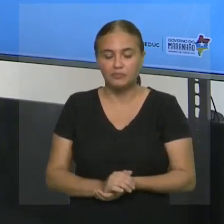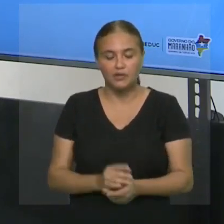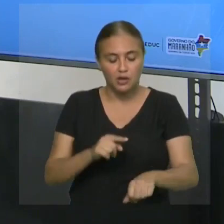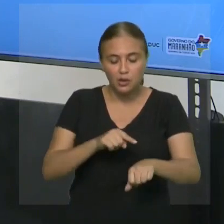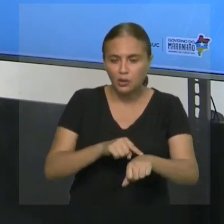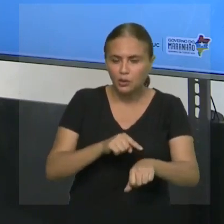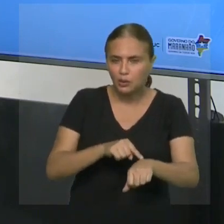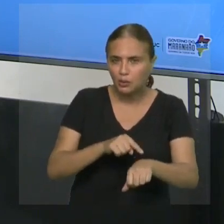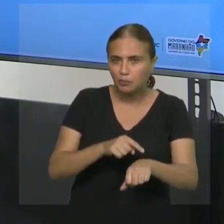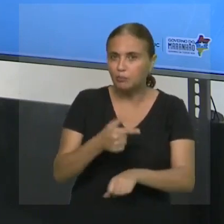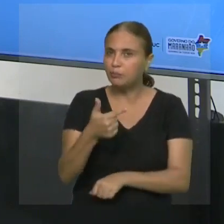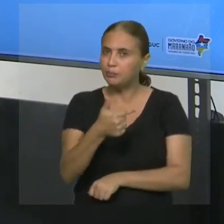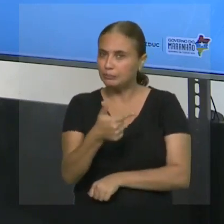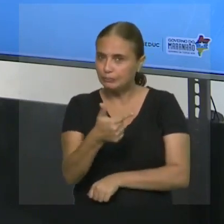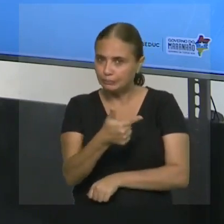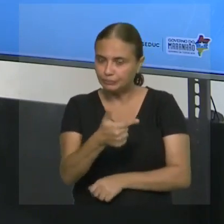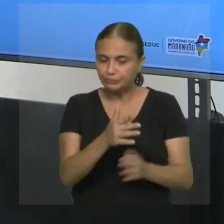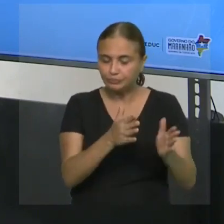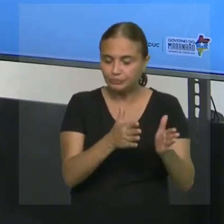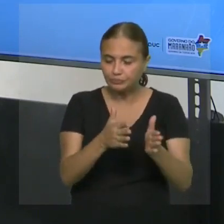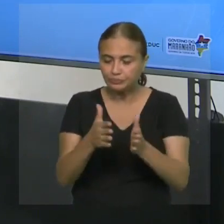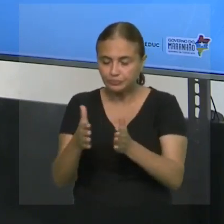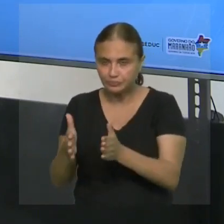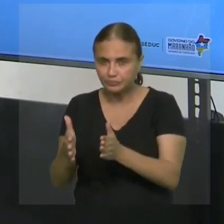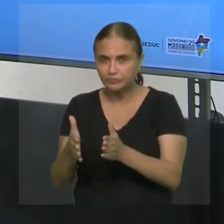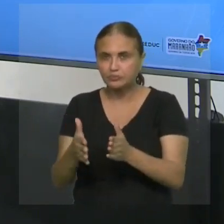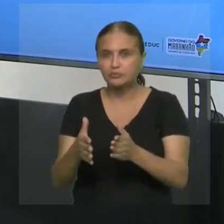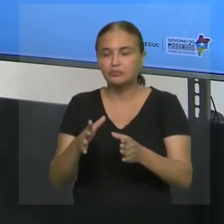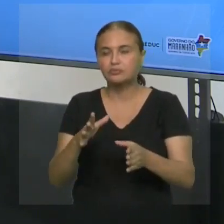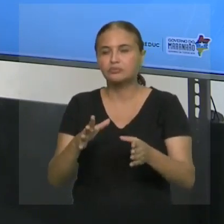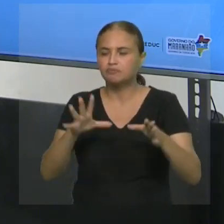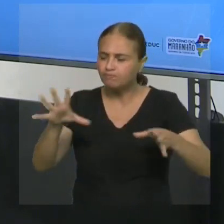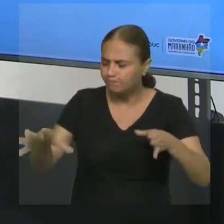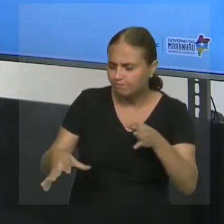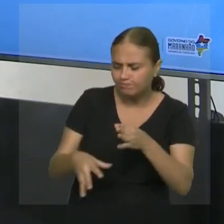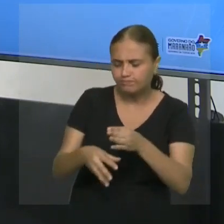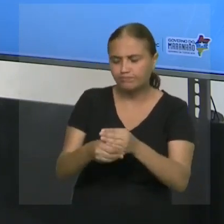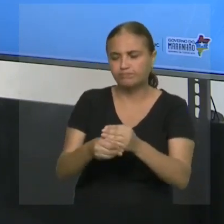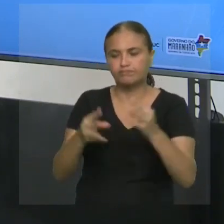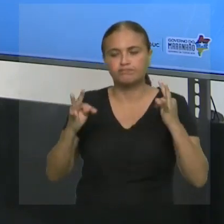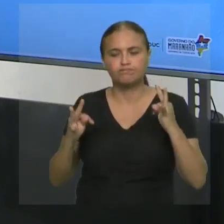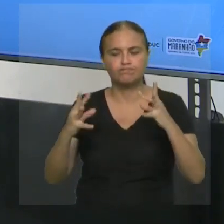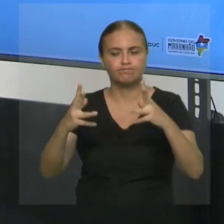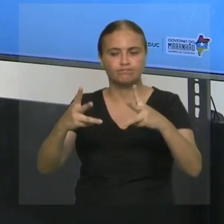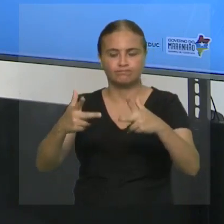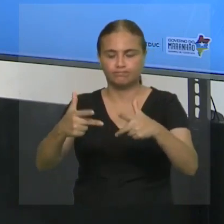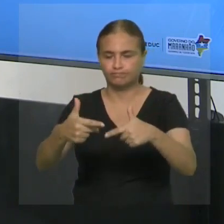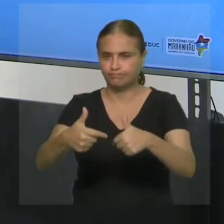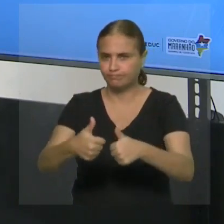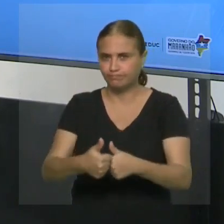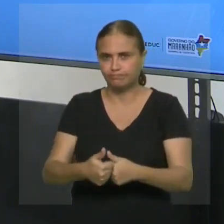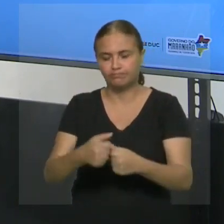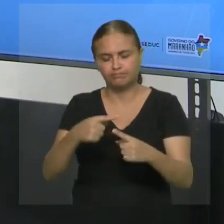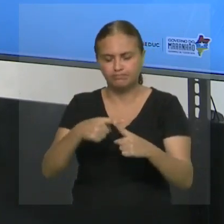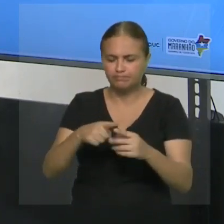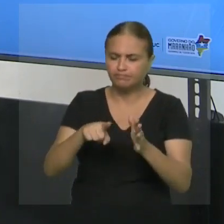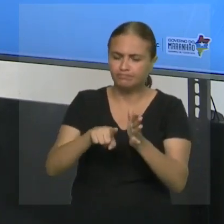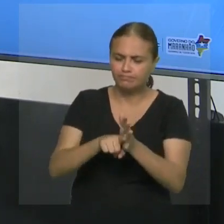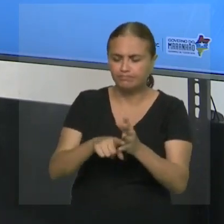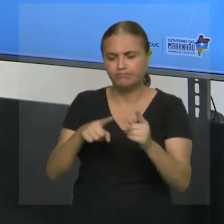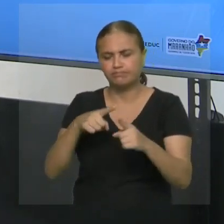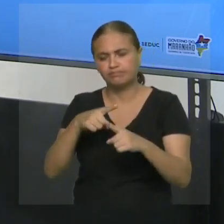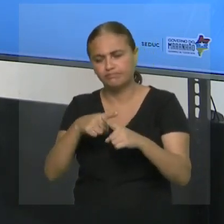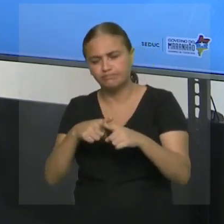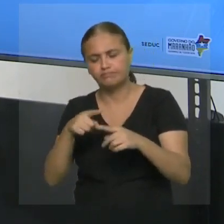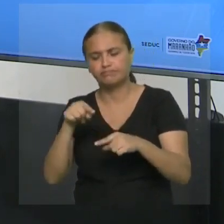aula, eu vou falar de expressão numérica envolvendo todas as operações. E aí, eu falo um pouco mais disso. Como é que eu